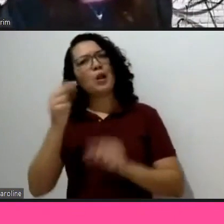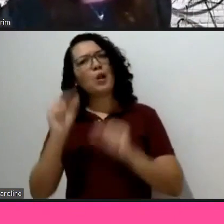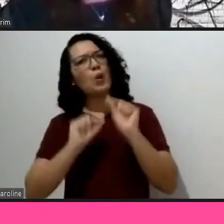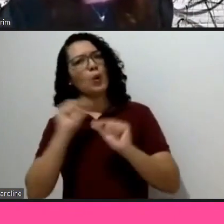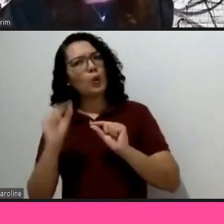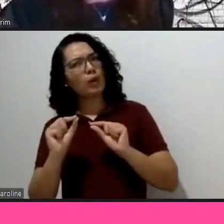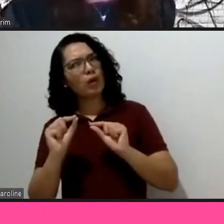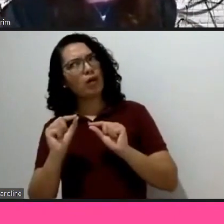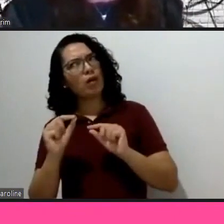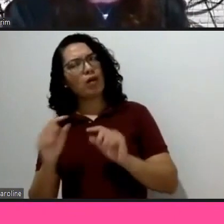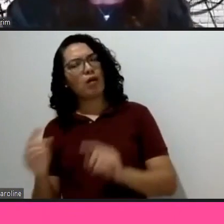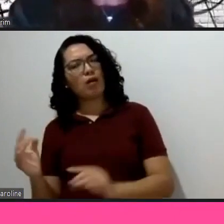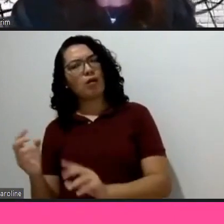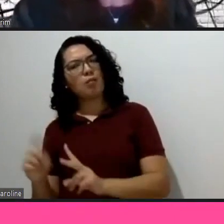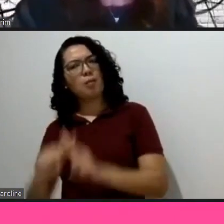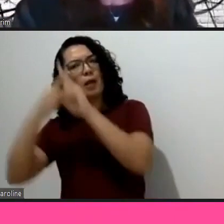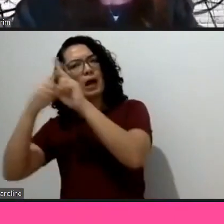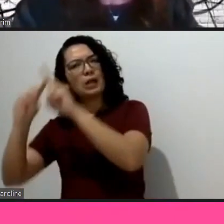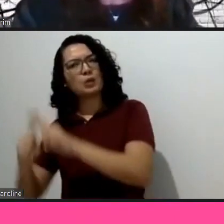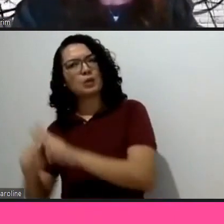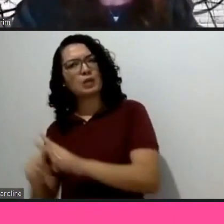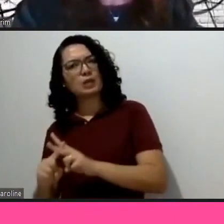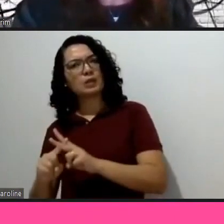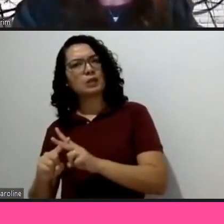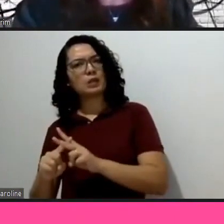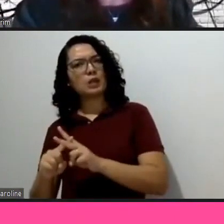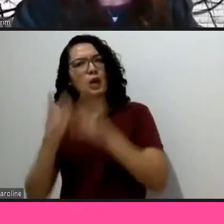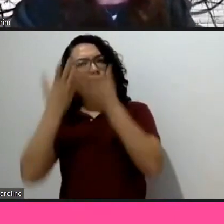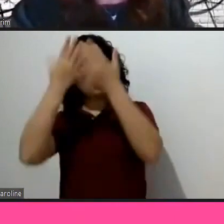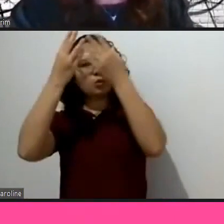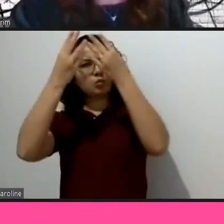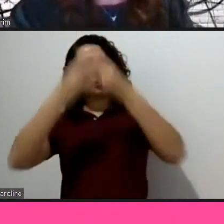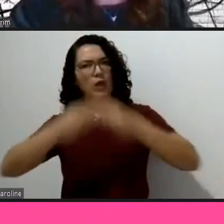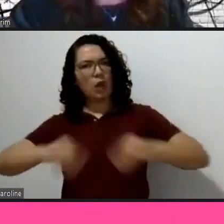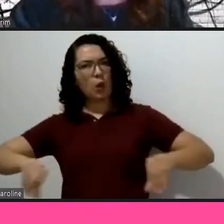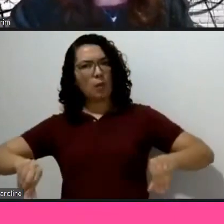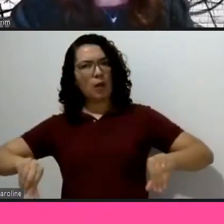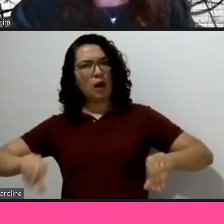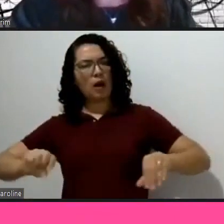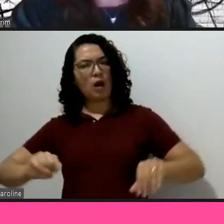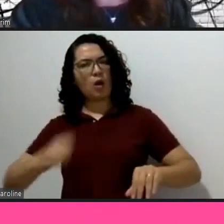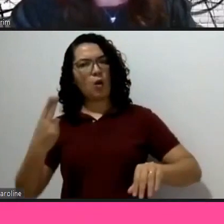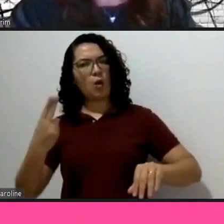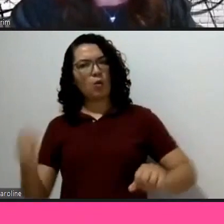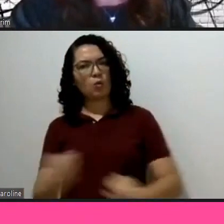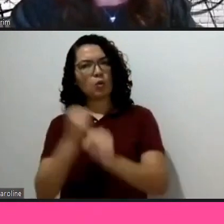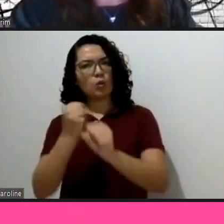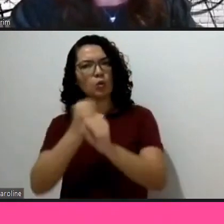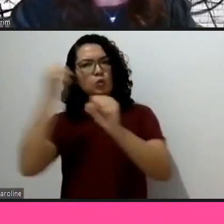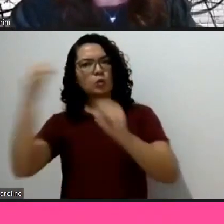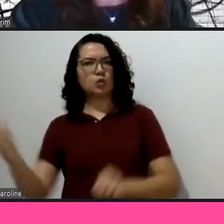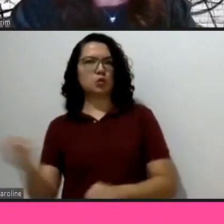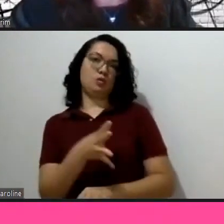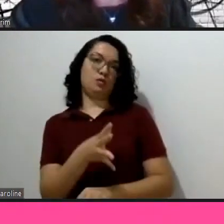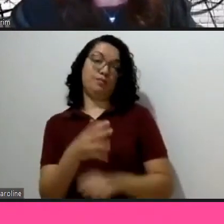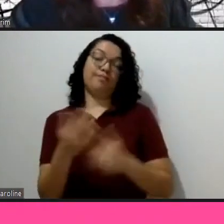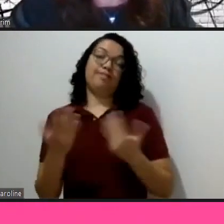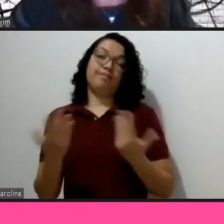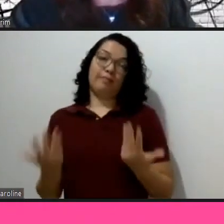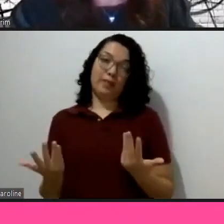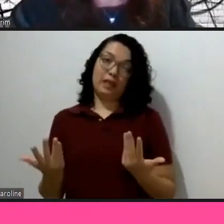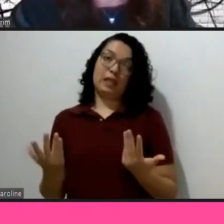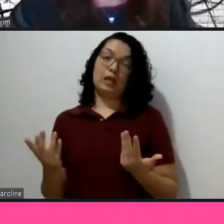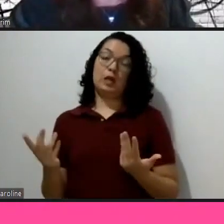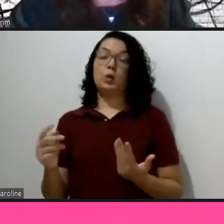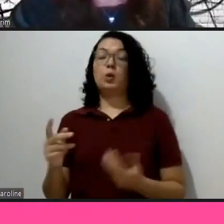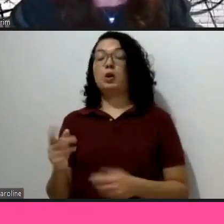E nesse tipo de pergunta, porque a gente está tratando de um fenômeno contemporâneo, aí essa técnica pode te ajudar a responder sim. Você